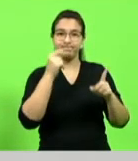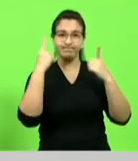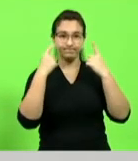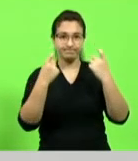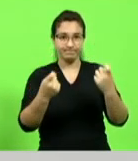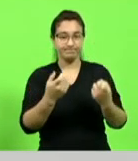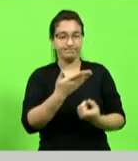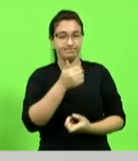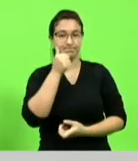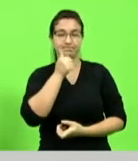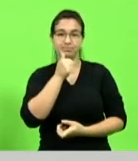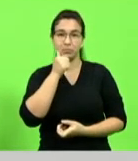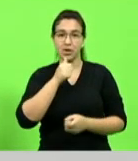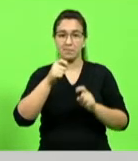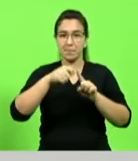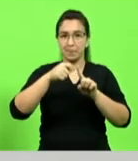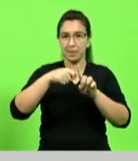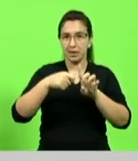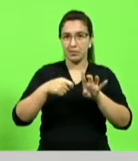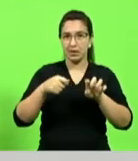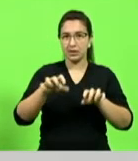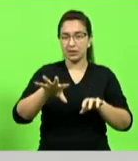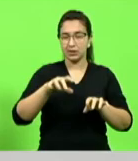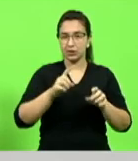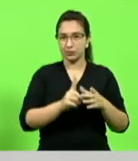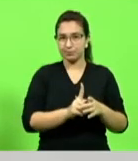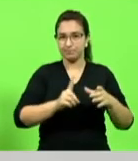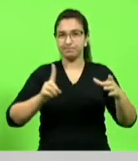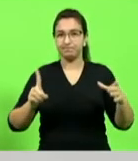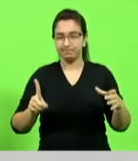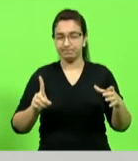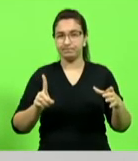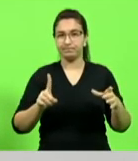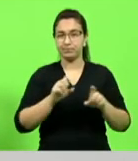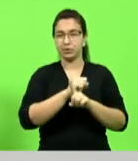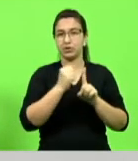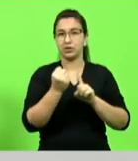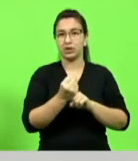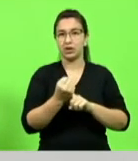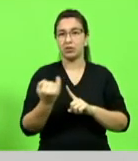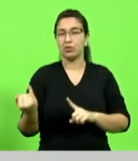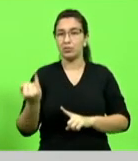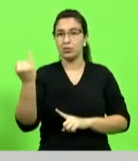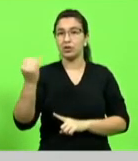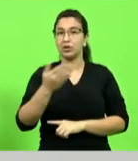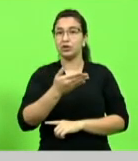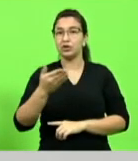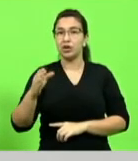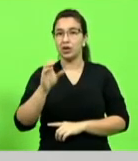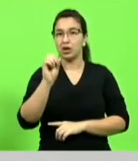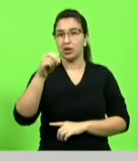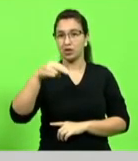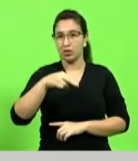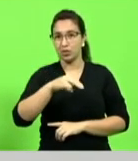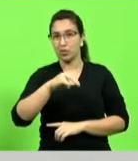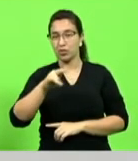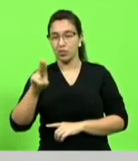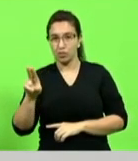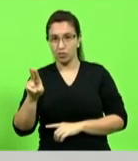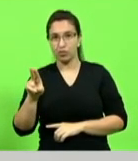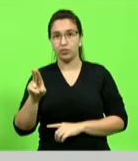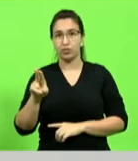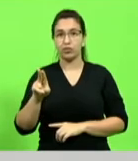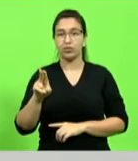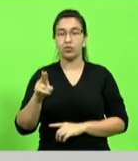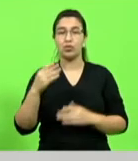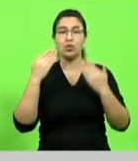os primeiros meses de isolamento social importantes organizações internacionais como a ONU Mulheres relatavam com